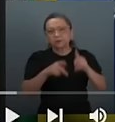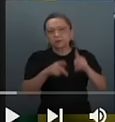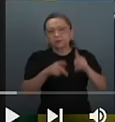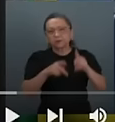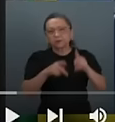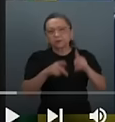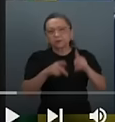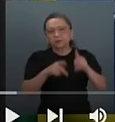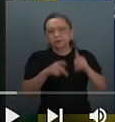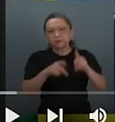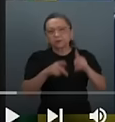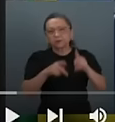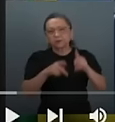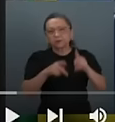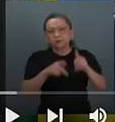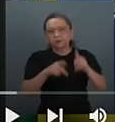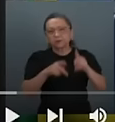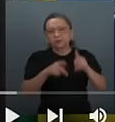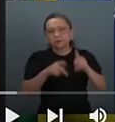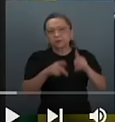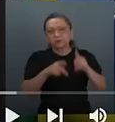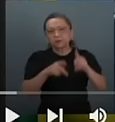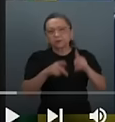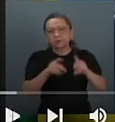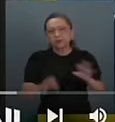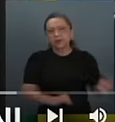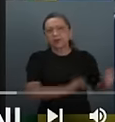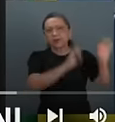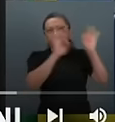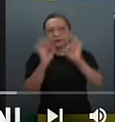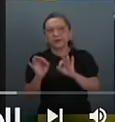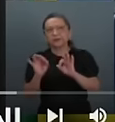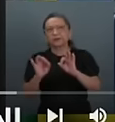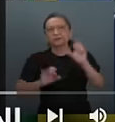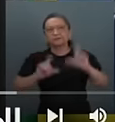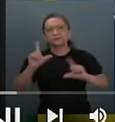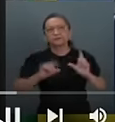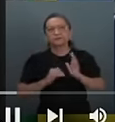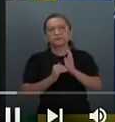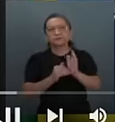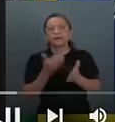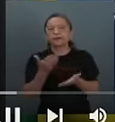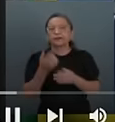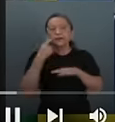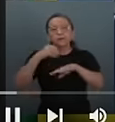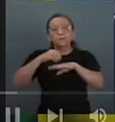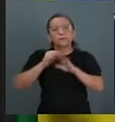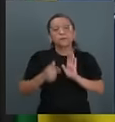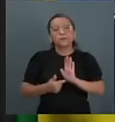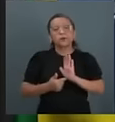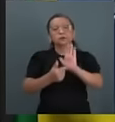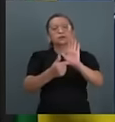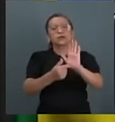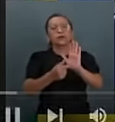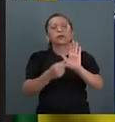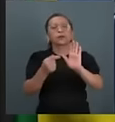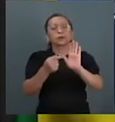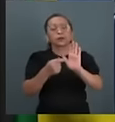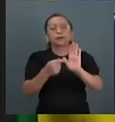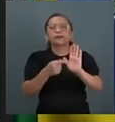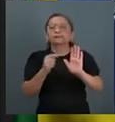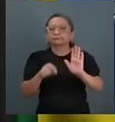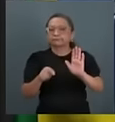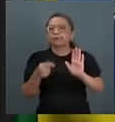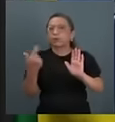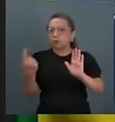canal e vamos juntos para mais um vídeo. Quero aqui, população brasileira, mostrar mais um vídeo de um familiar,